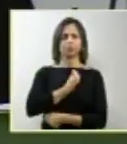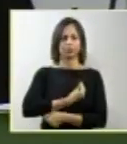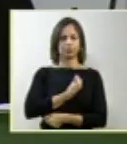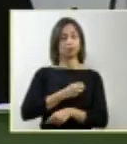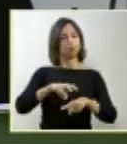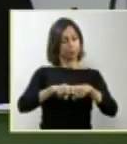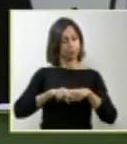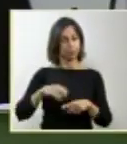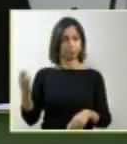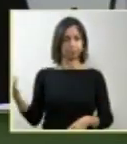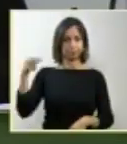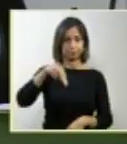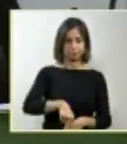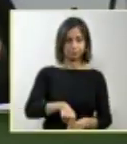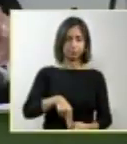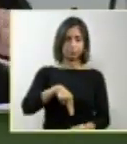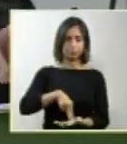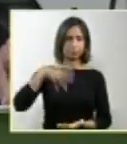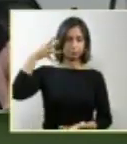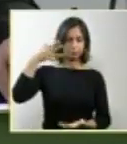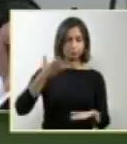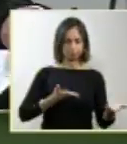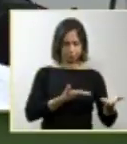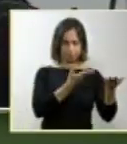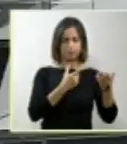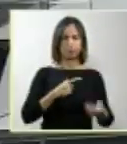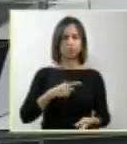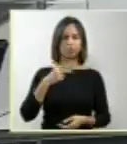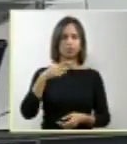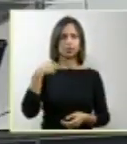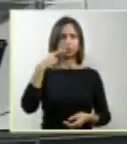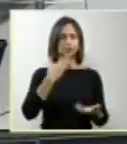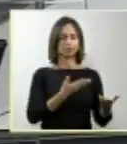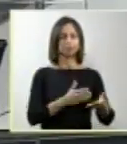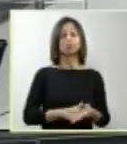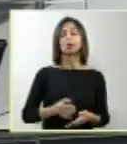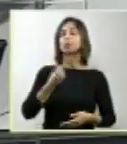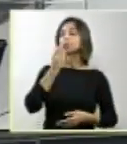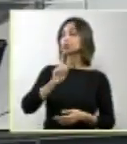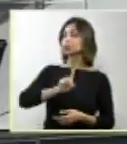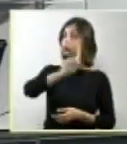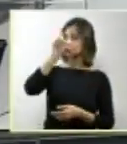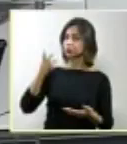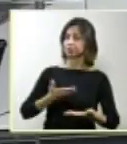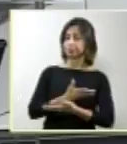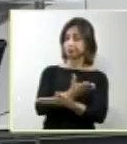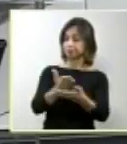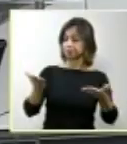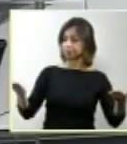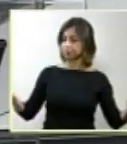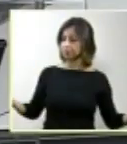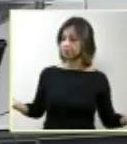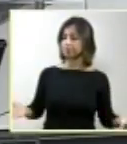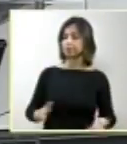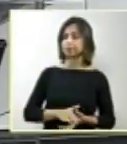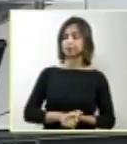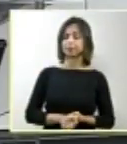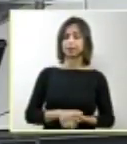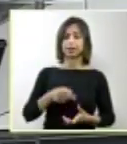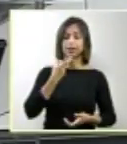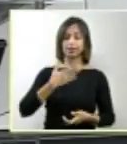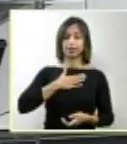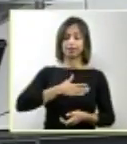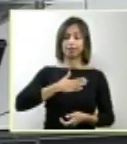audiência pública. Com a palavra, sua excelência. Primeiro, bom dia a todos e a todas. Também quero rapidamente dizer que